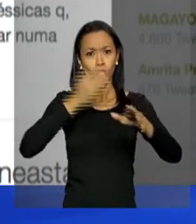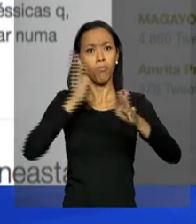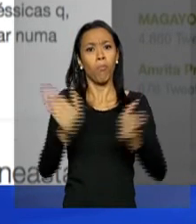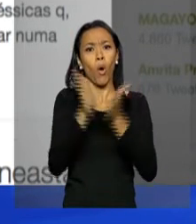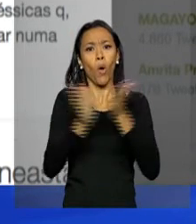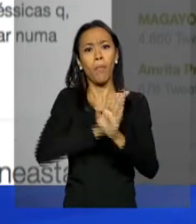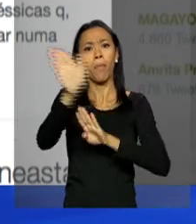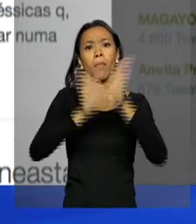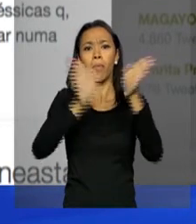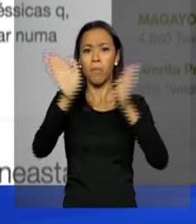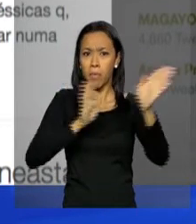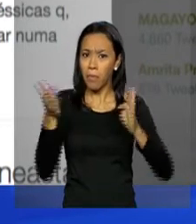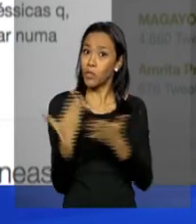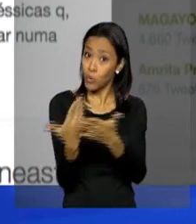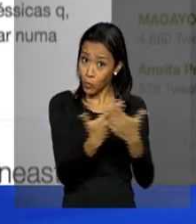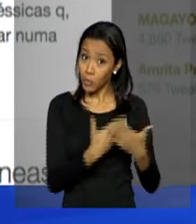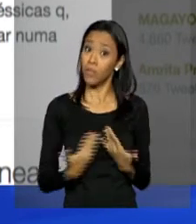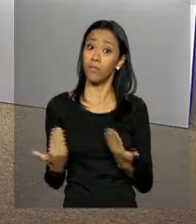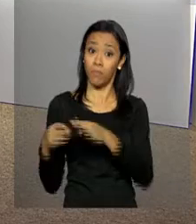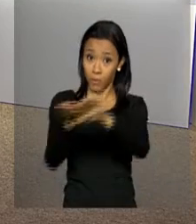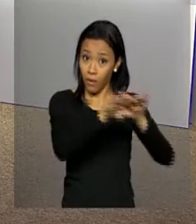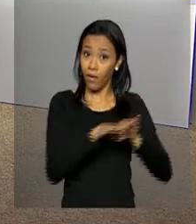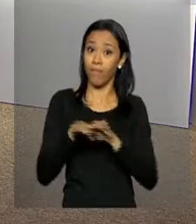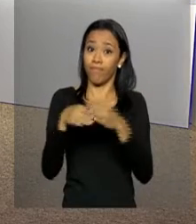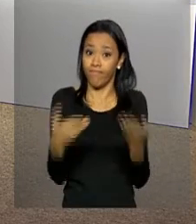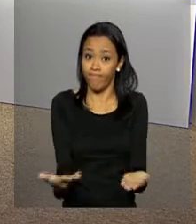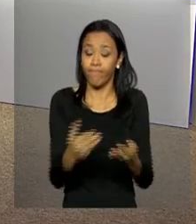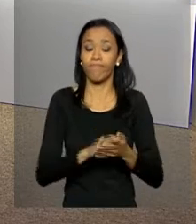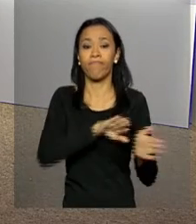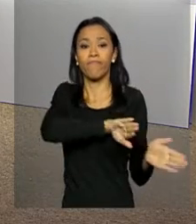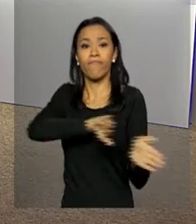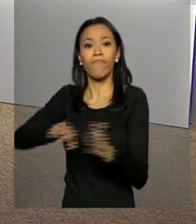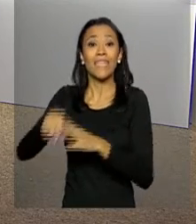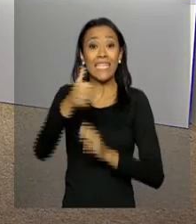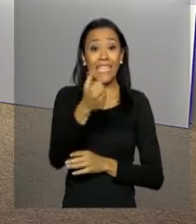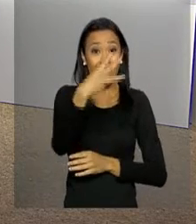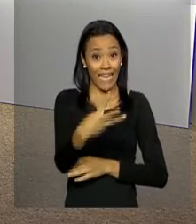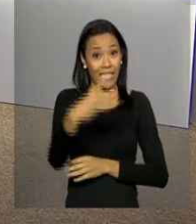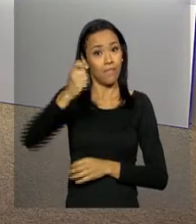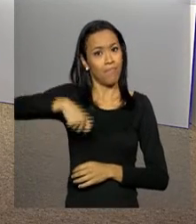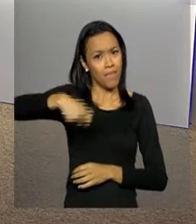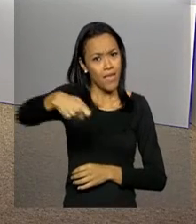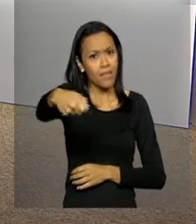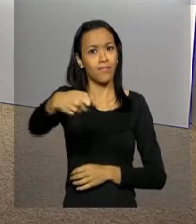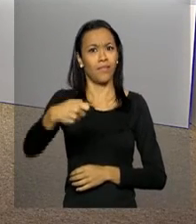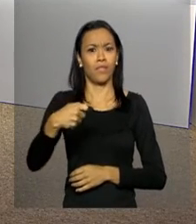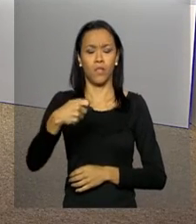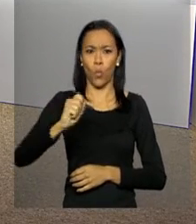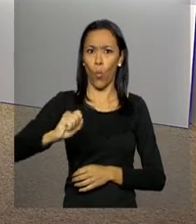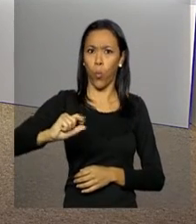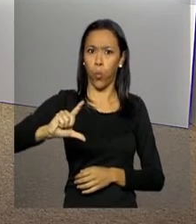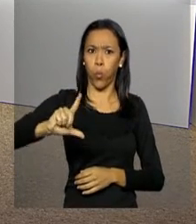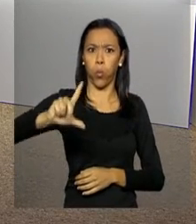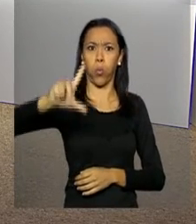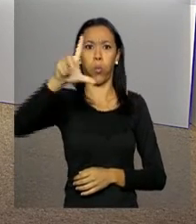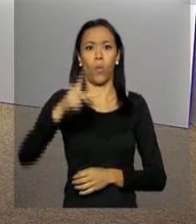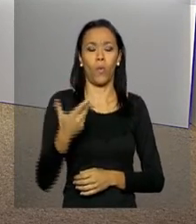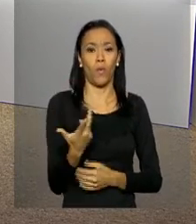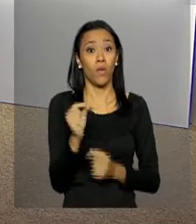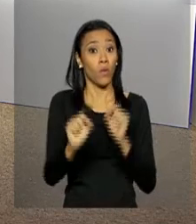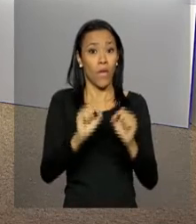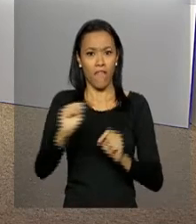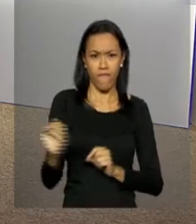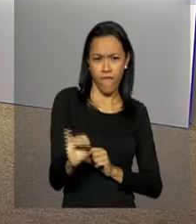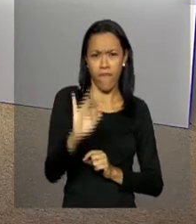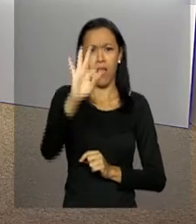colorida, democrática como deve ser. Após 13 meses consecutivos de alta, o indicador expectativa de